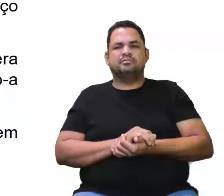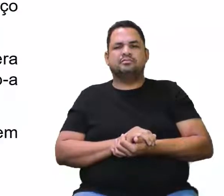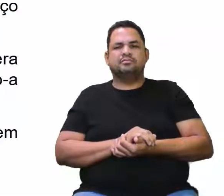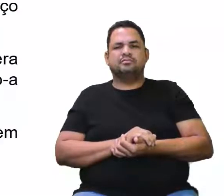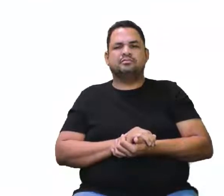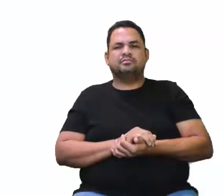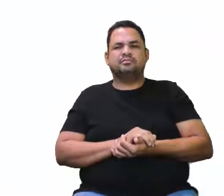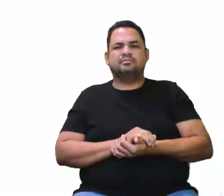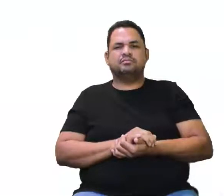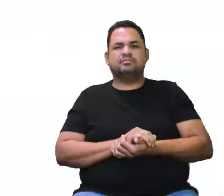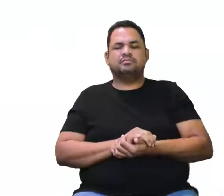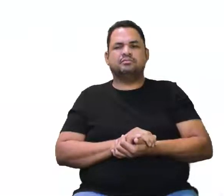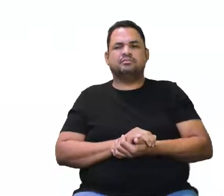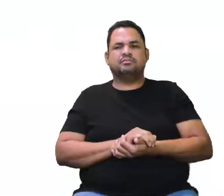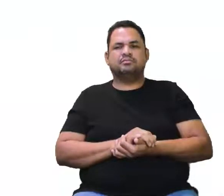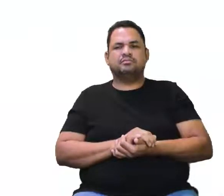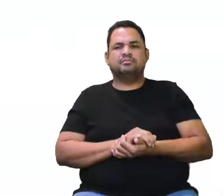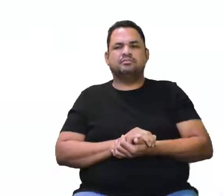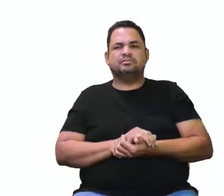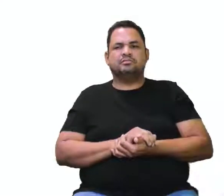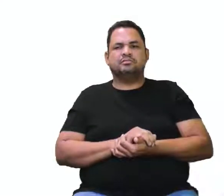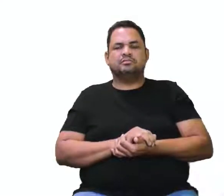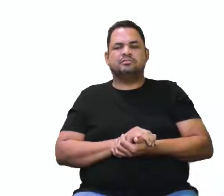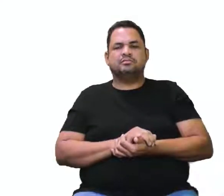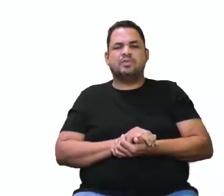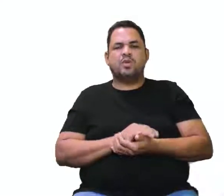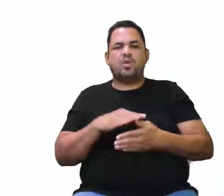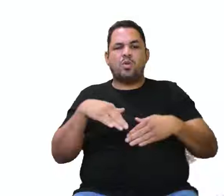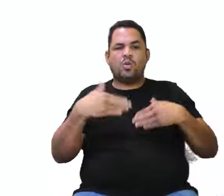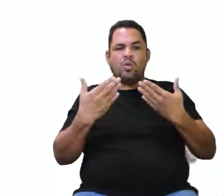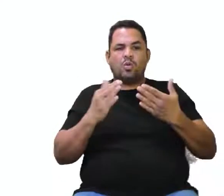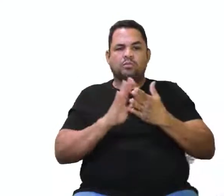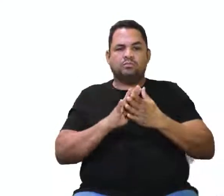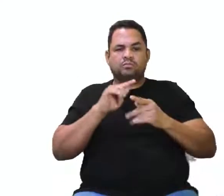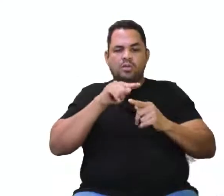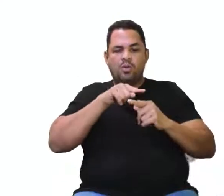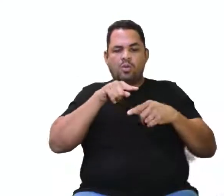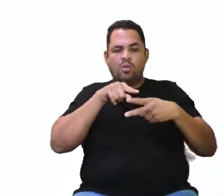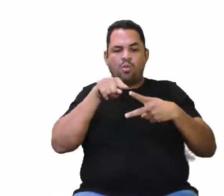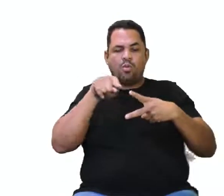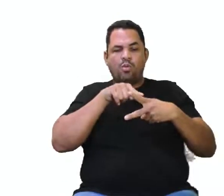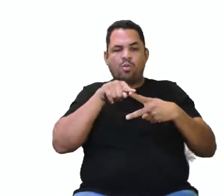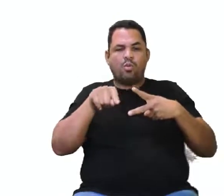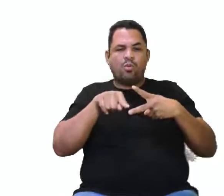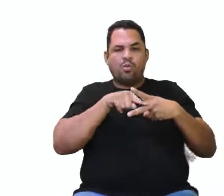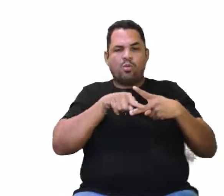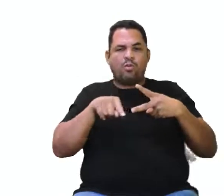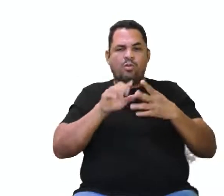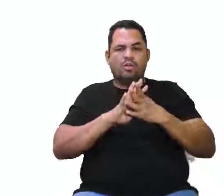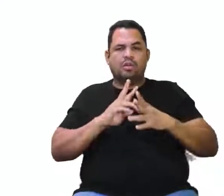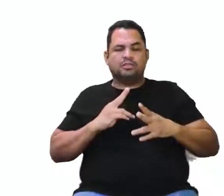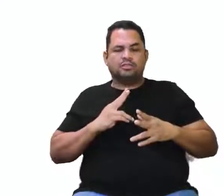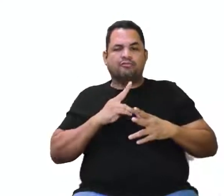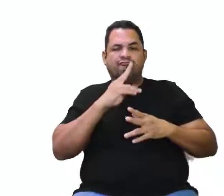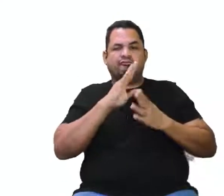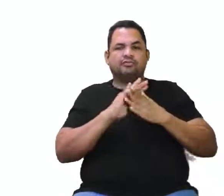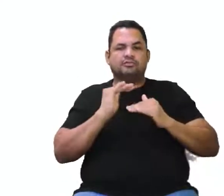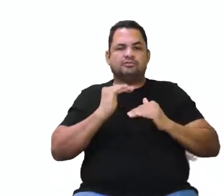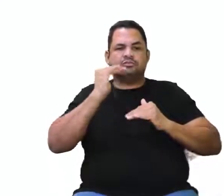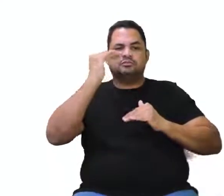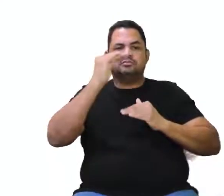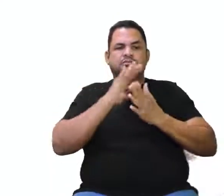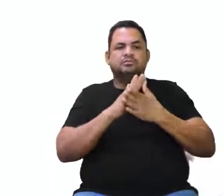Isso. Vamos aqui. graus. À medida que a angulação aumenta, essa força também aumenta.